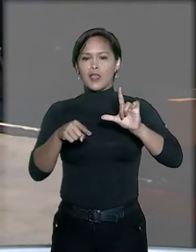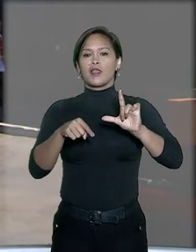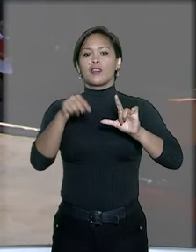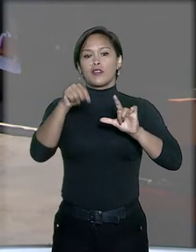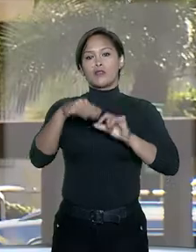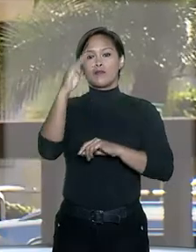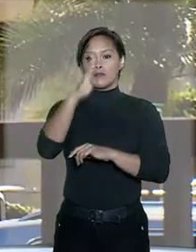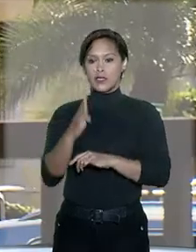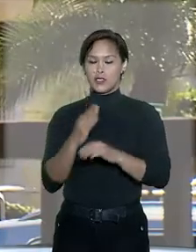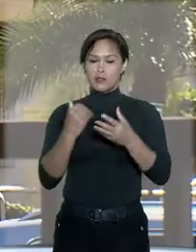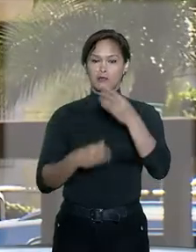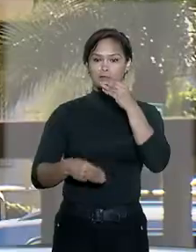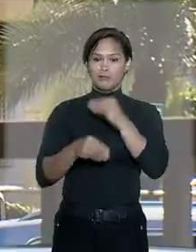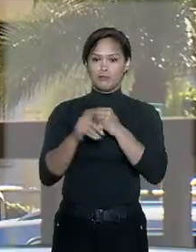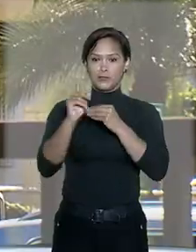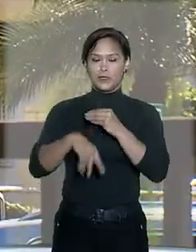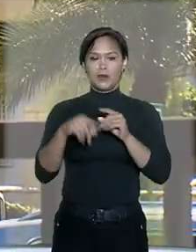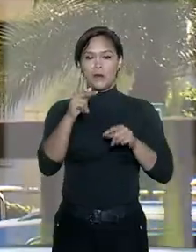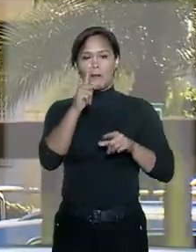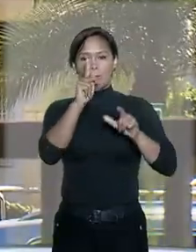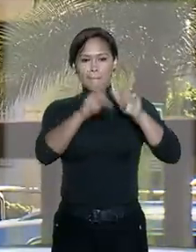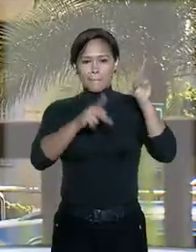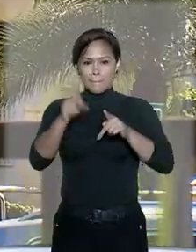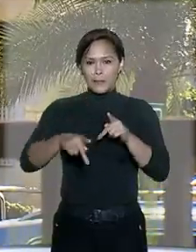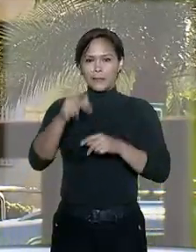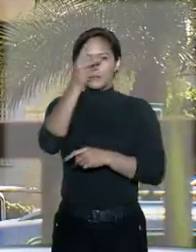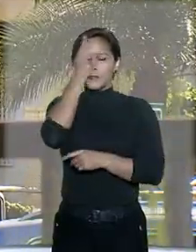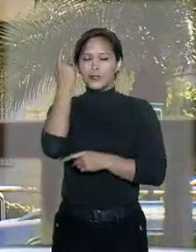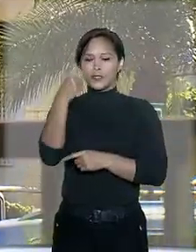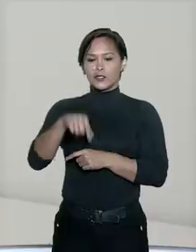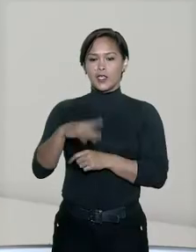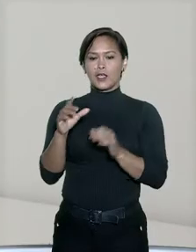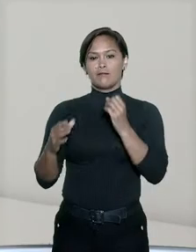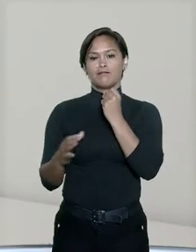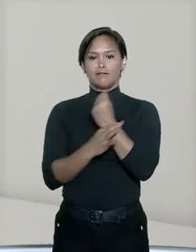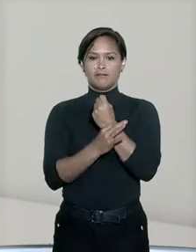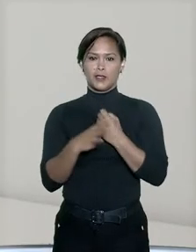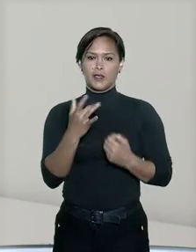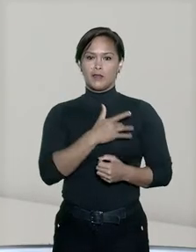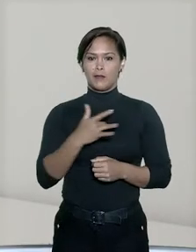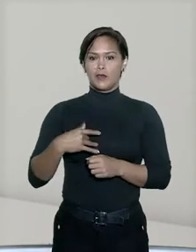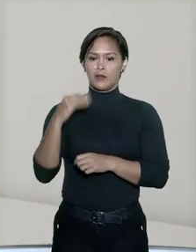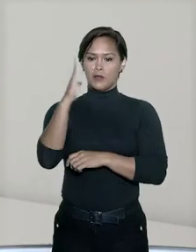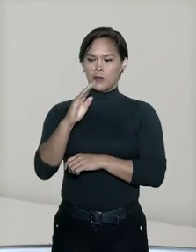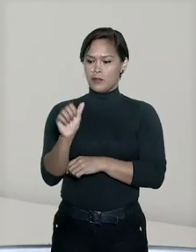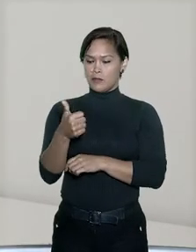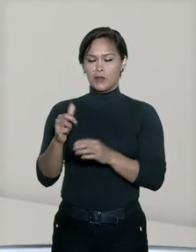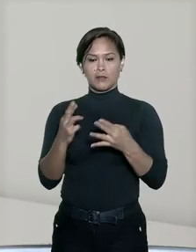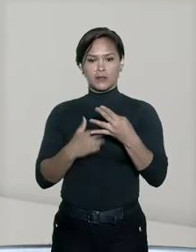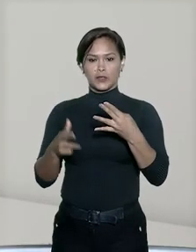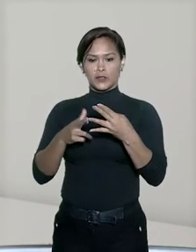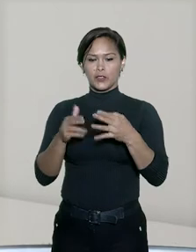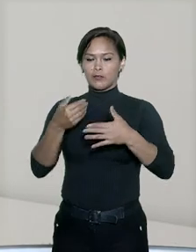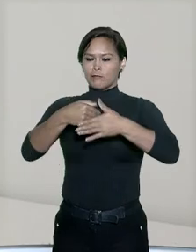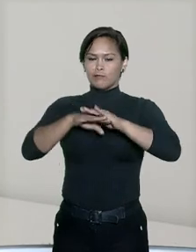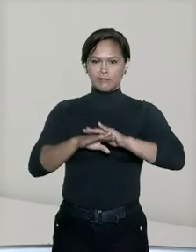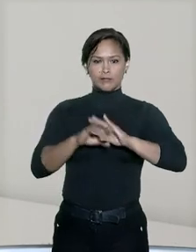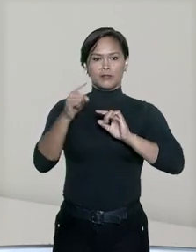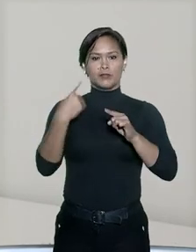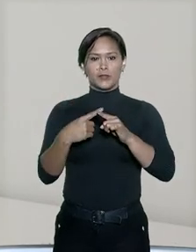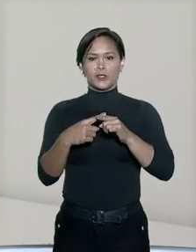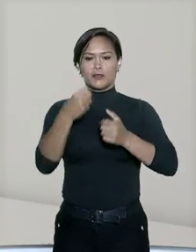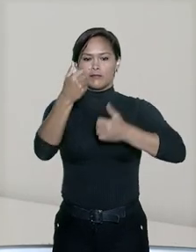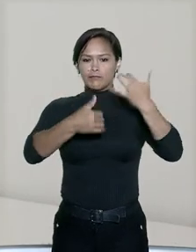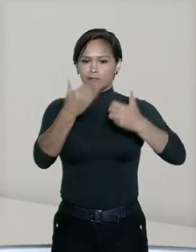Suplementar para planos individuais de assistência médica no Brasil. Em primeiro grau, o pedido foi julgado improcedente sob o